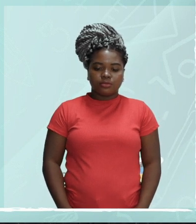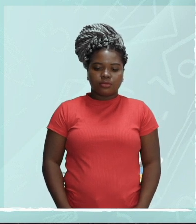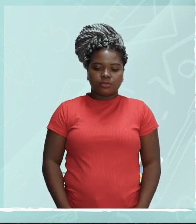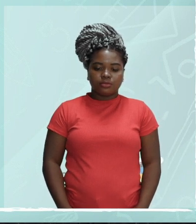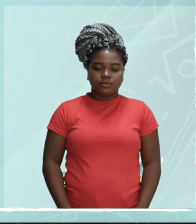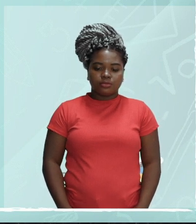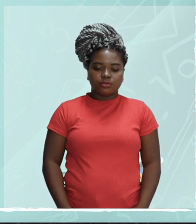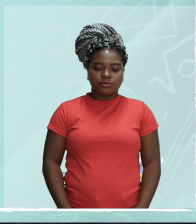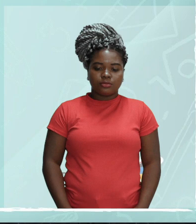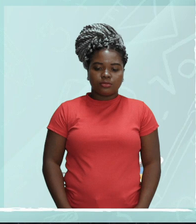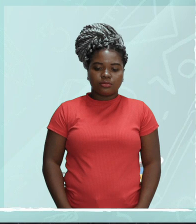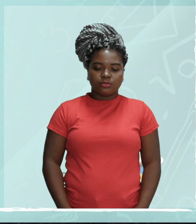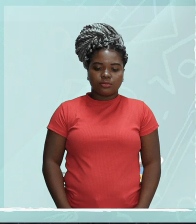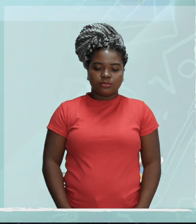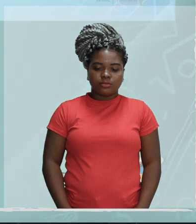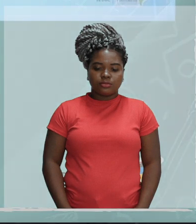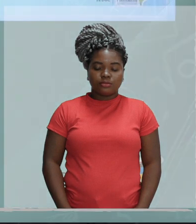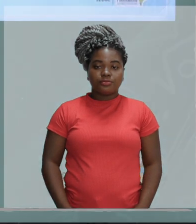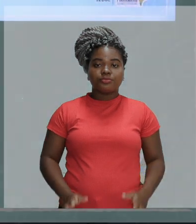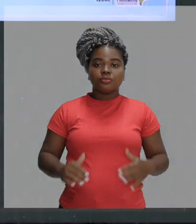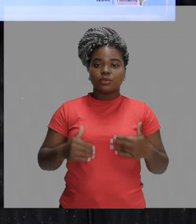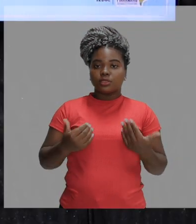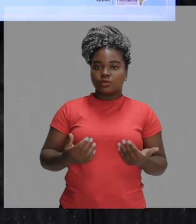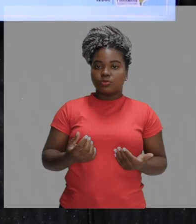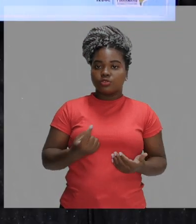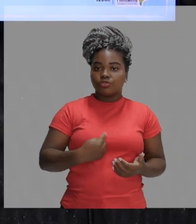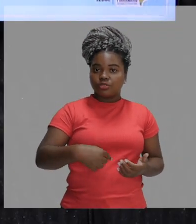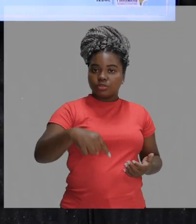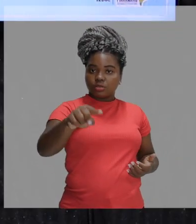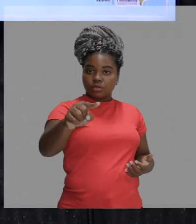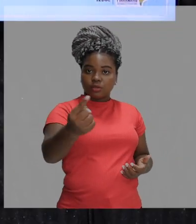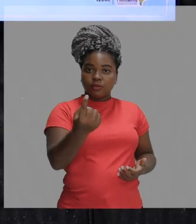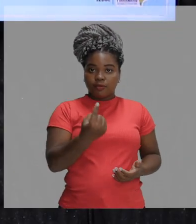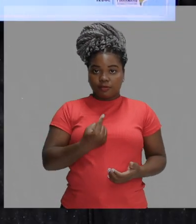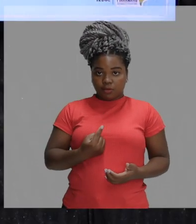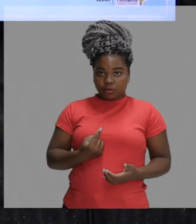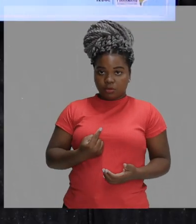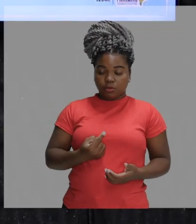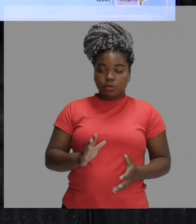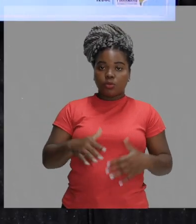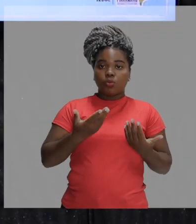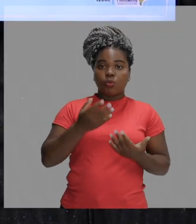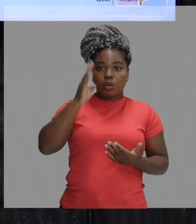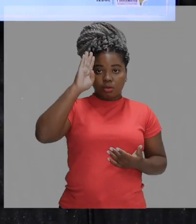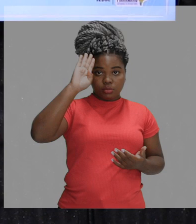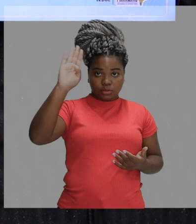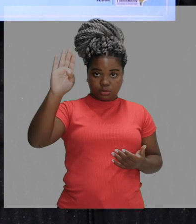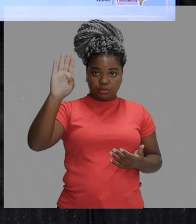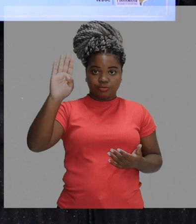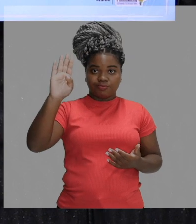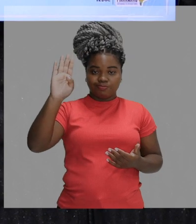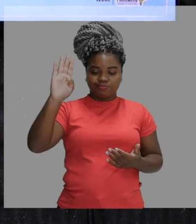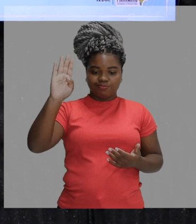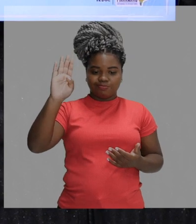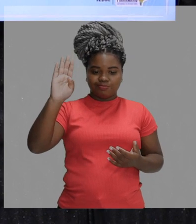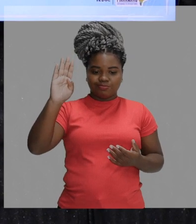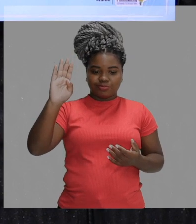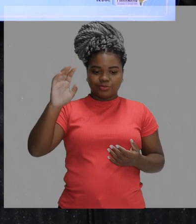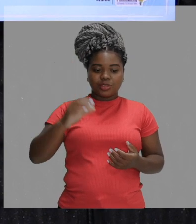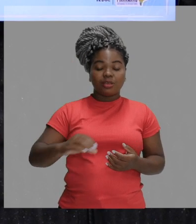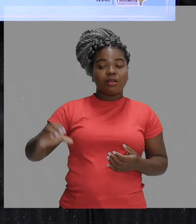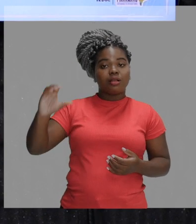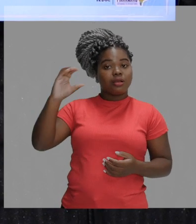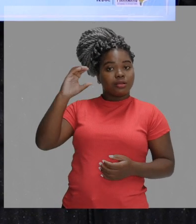Esse fato é explicado pelo princípio de caminho de ida é o mesmo caminho de volta, só pode ser